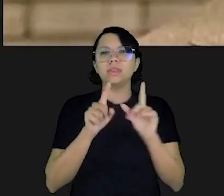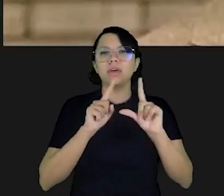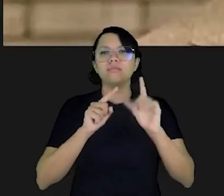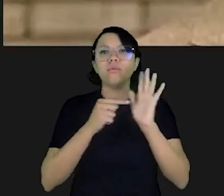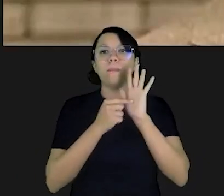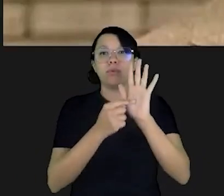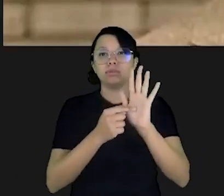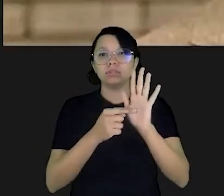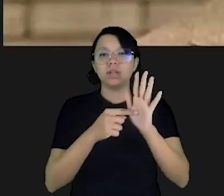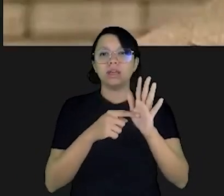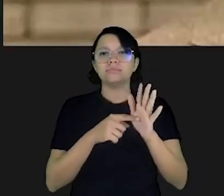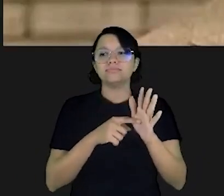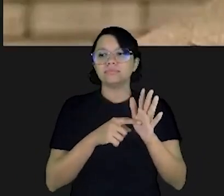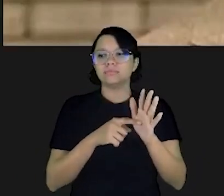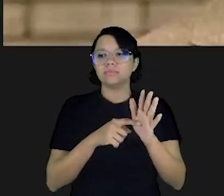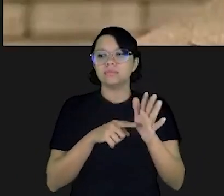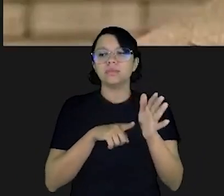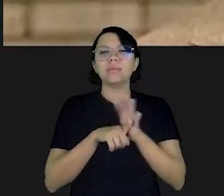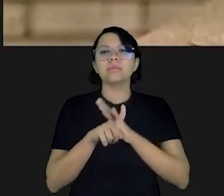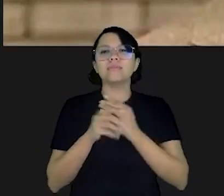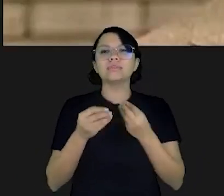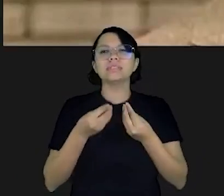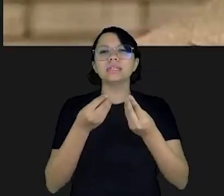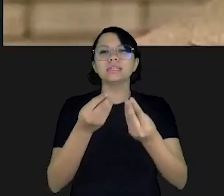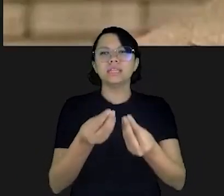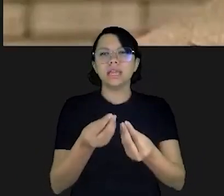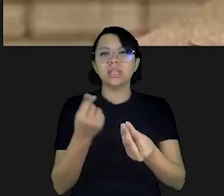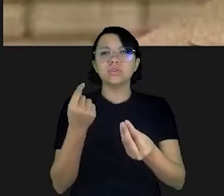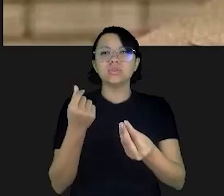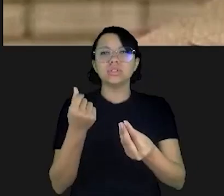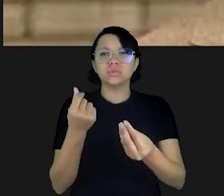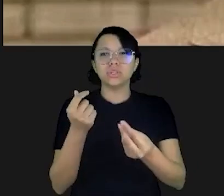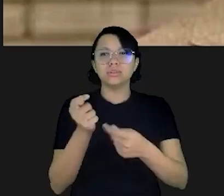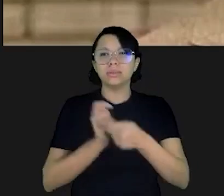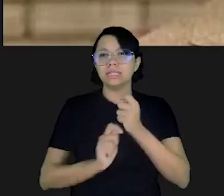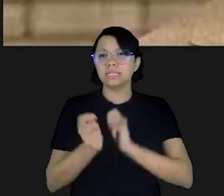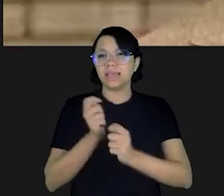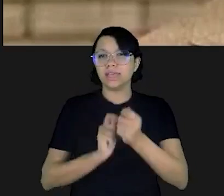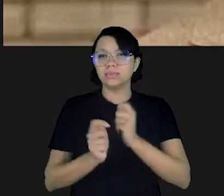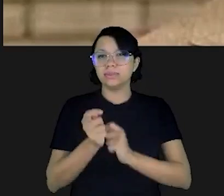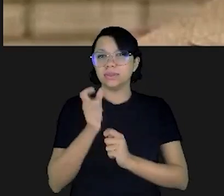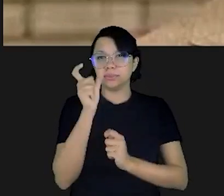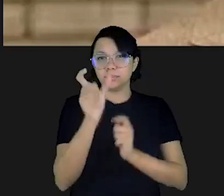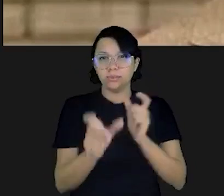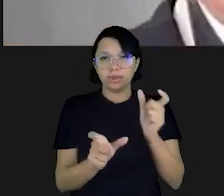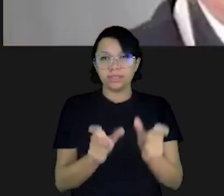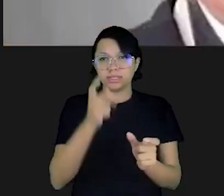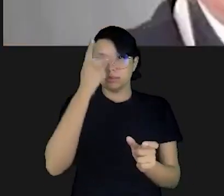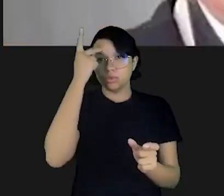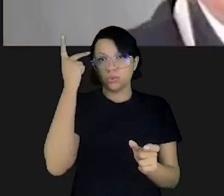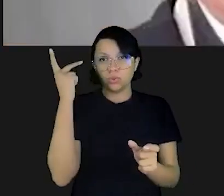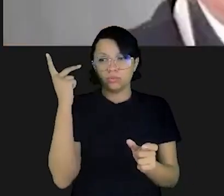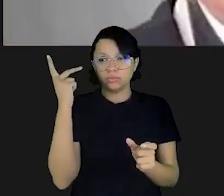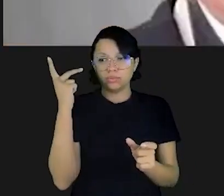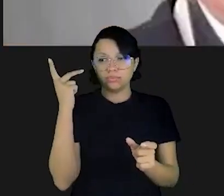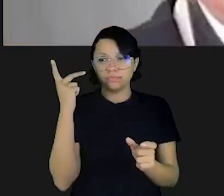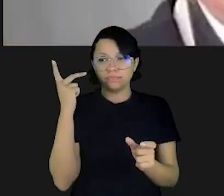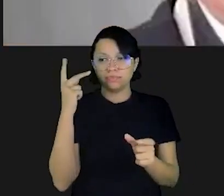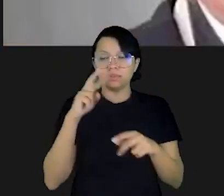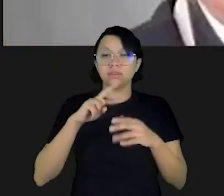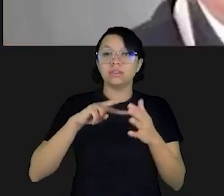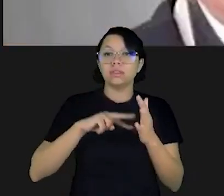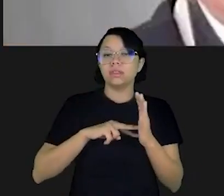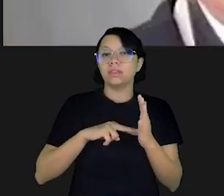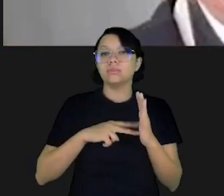Vocês entregariam os seus recursos financeiros para serem administrados por essas pessoas? Em outras palavras,